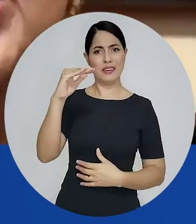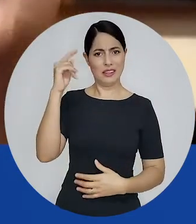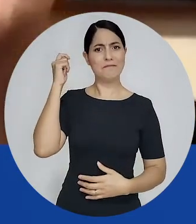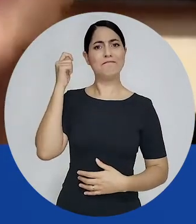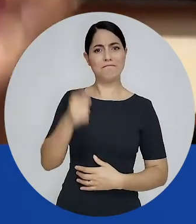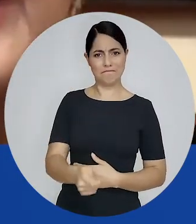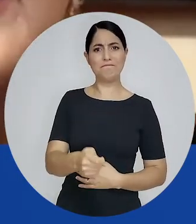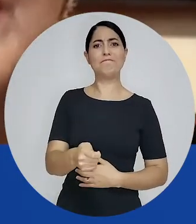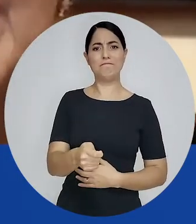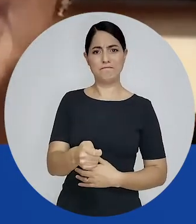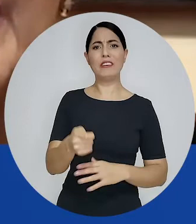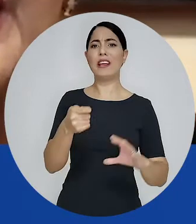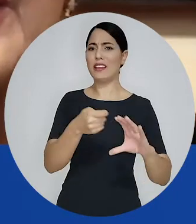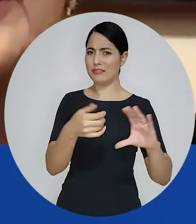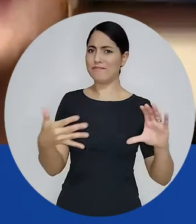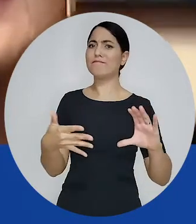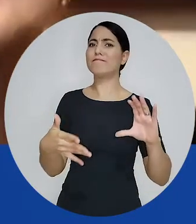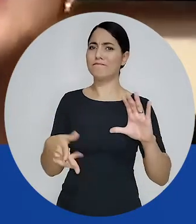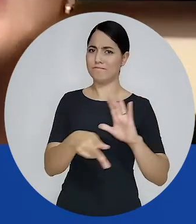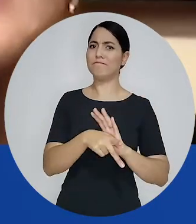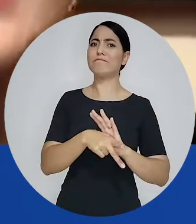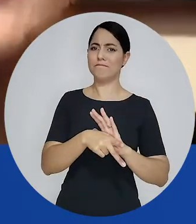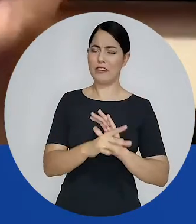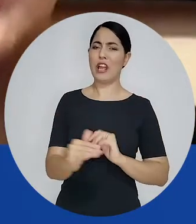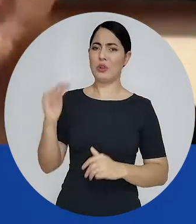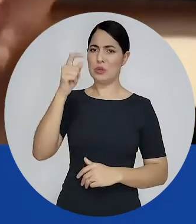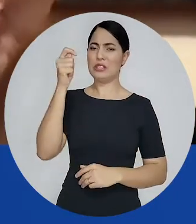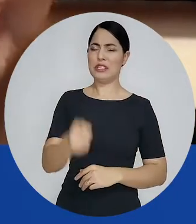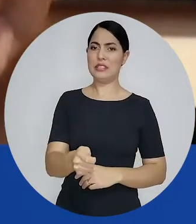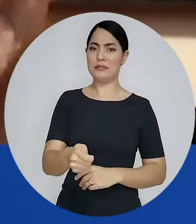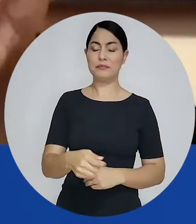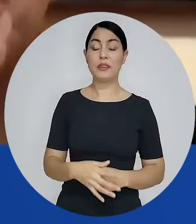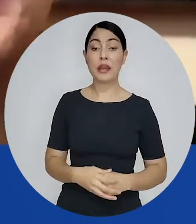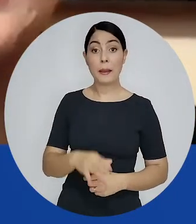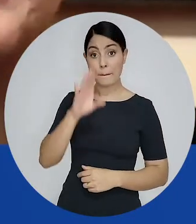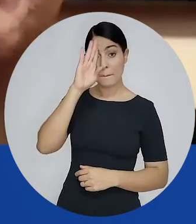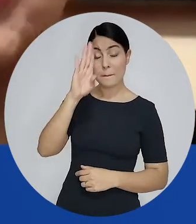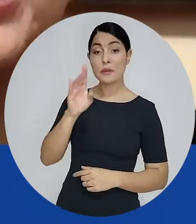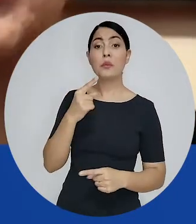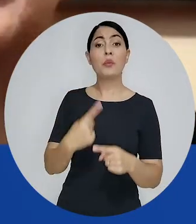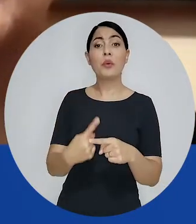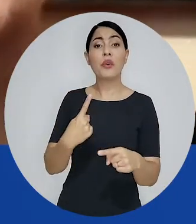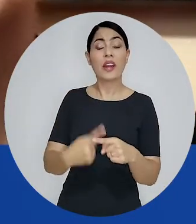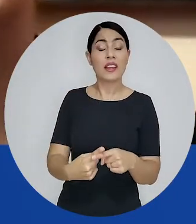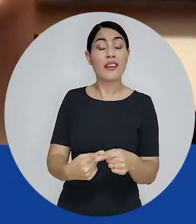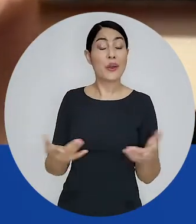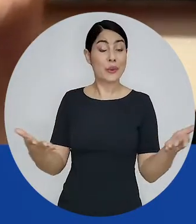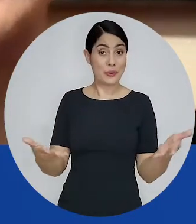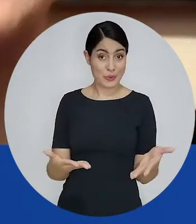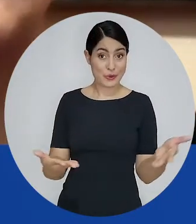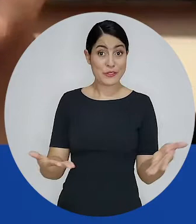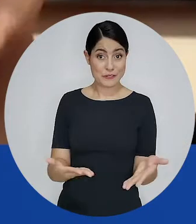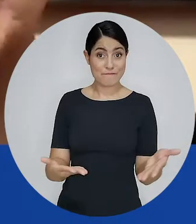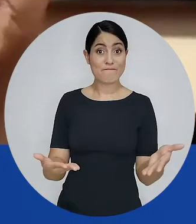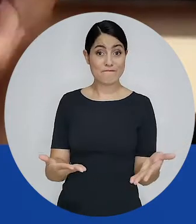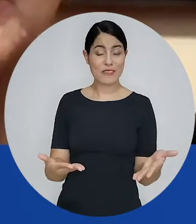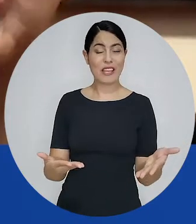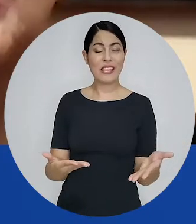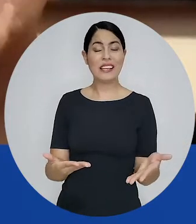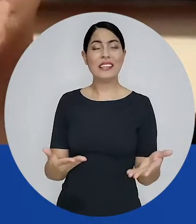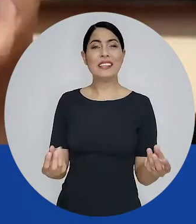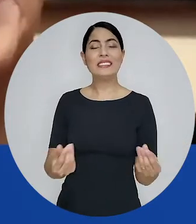mas não deixa de ser, ter as características do autoritarismo, principalmente que hoje tem um